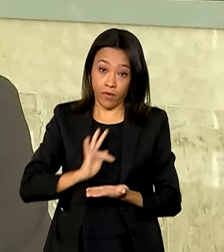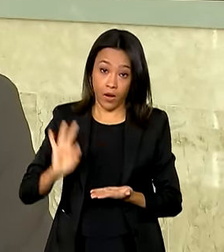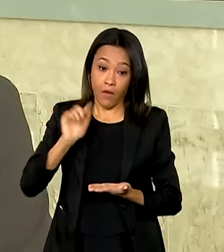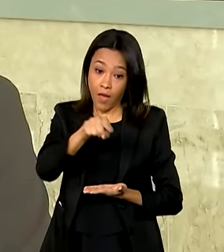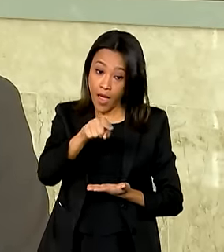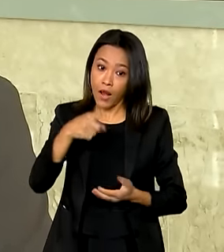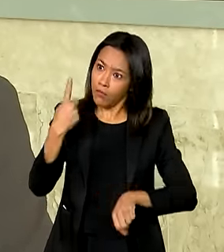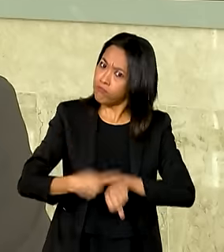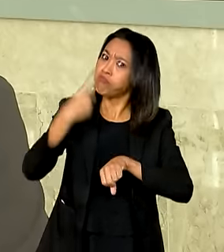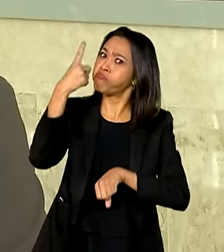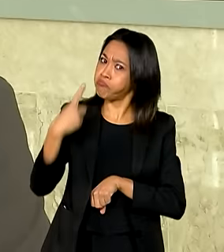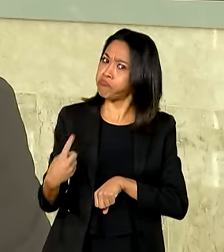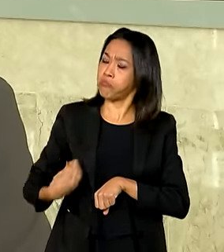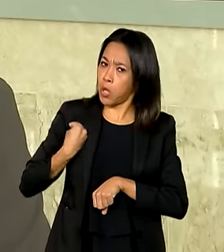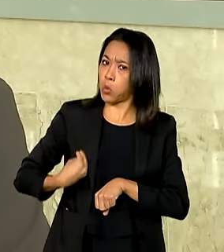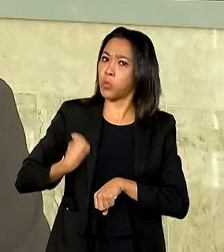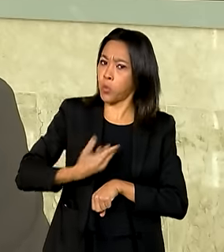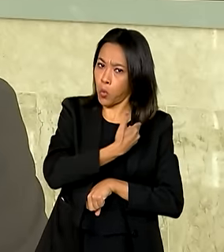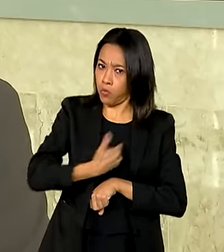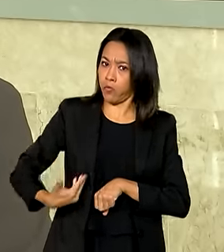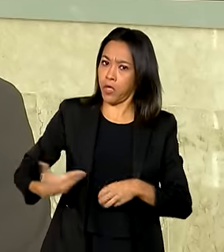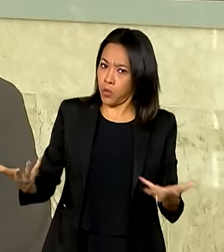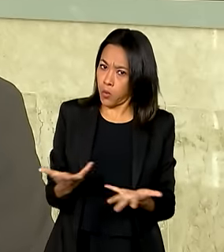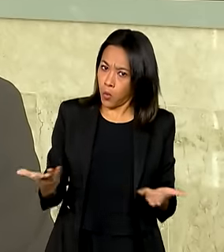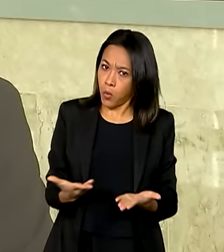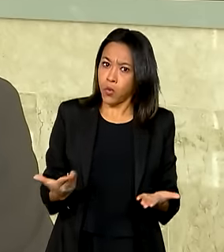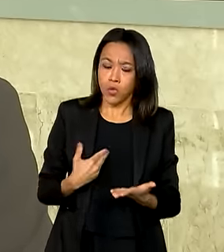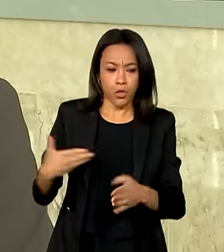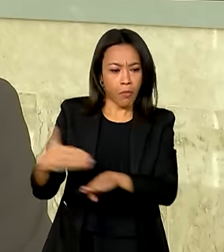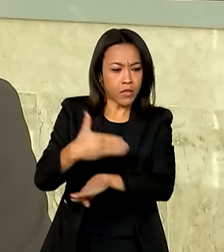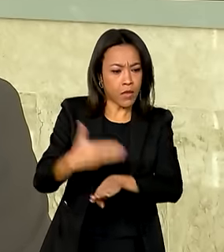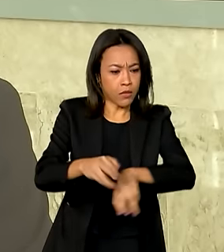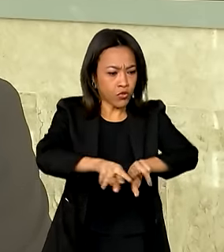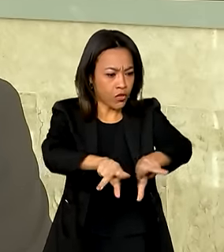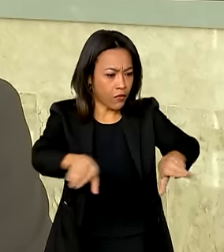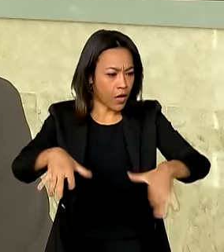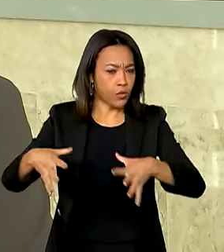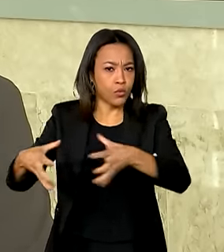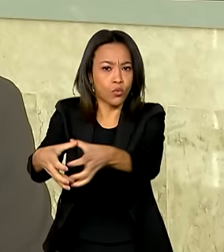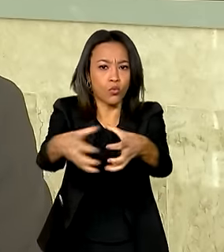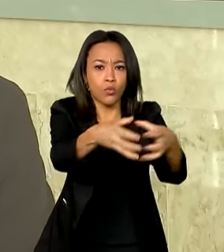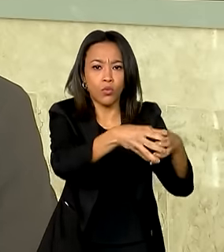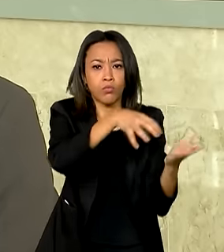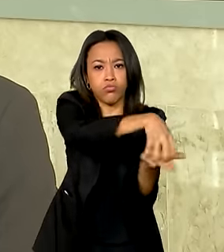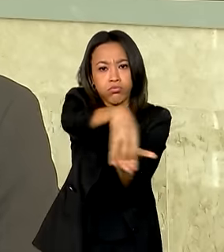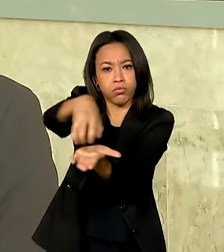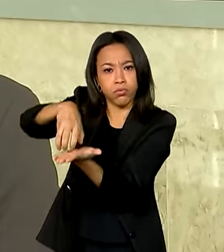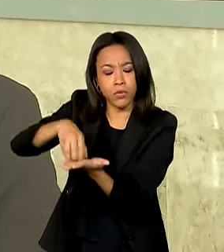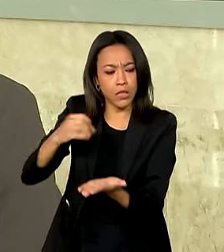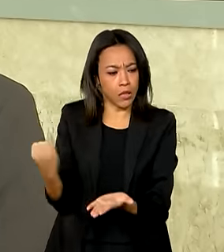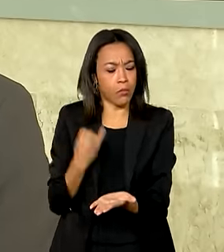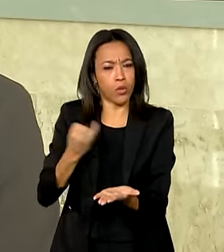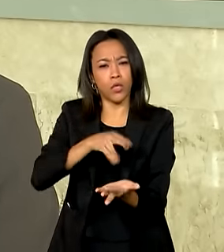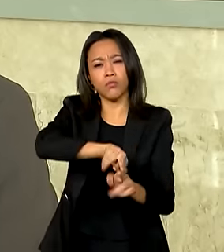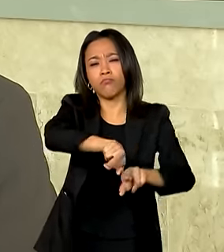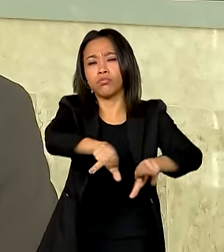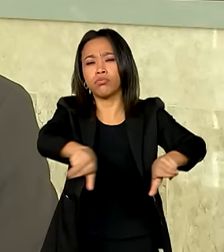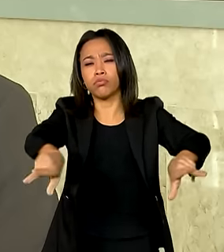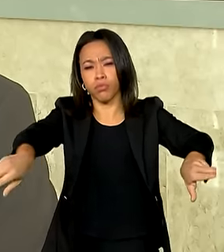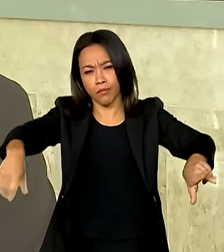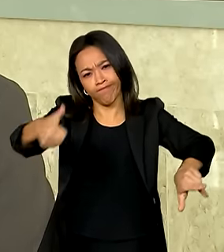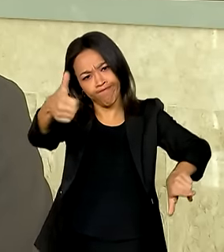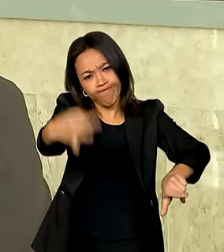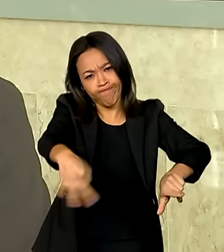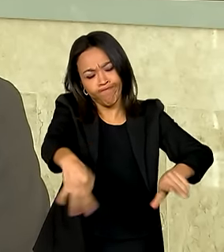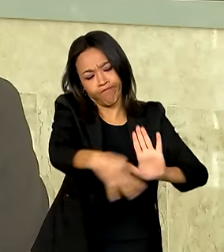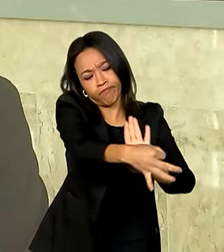inédita adotada pelo atual governo de participação de várias agências e eu acho isso importantíssimo, essa pluralidade onde tem que ser ouvido mesmo o